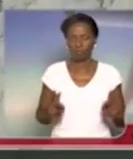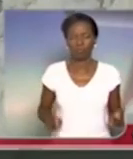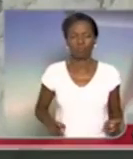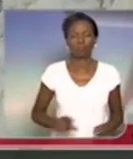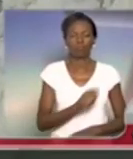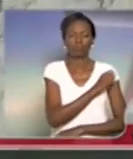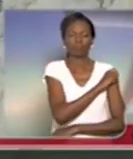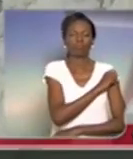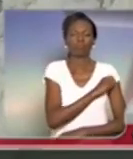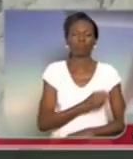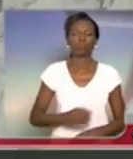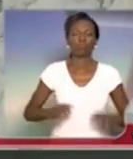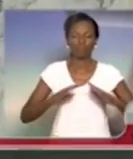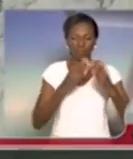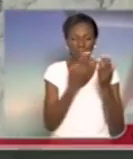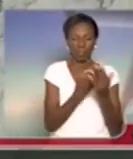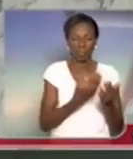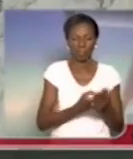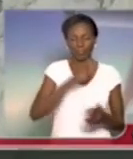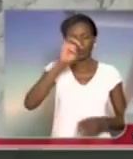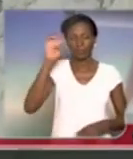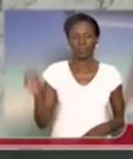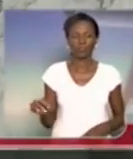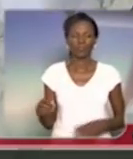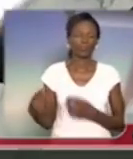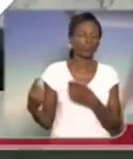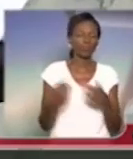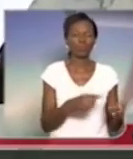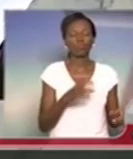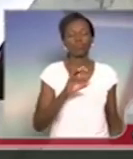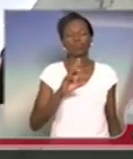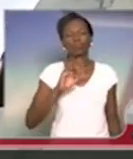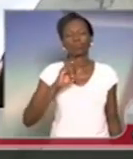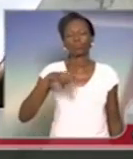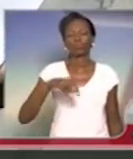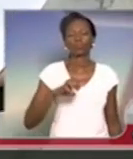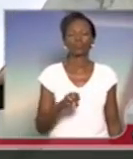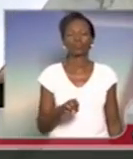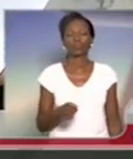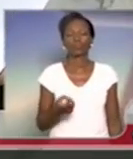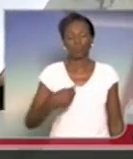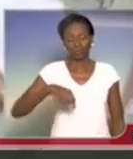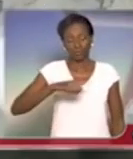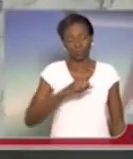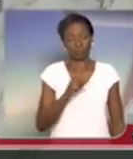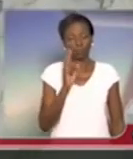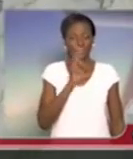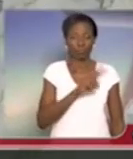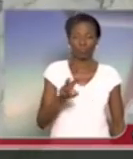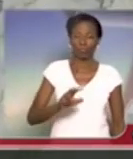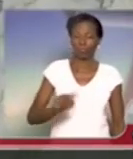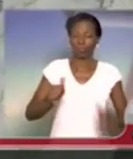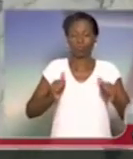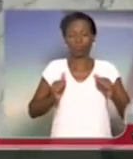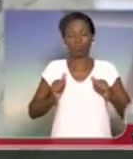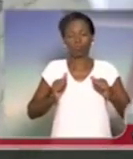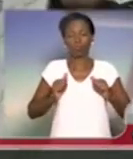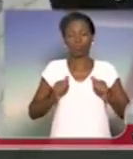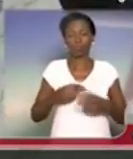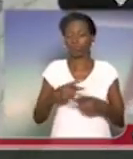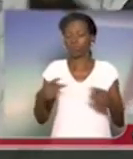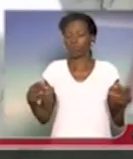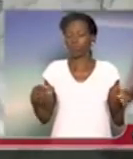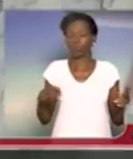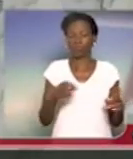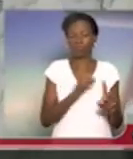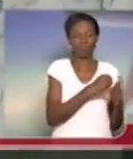das escolas estaduais para deter esse crime, já que nós temos a omissão de vários setores da sociedade, não